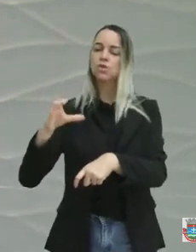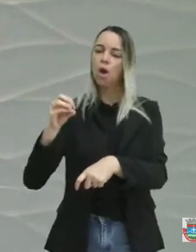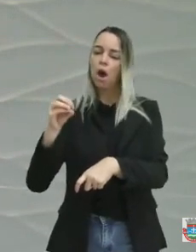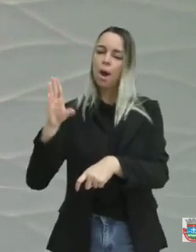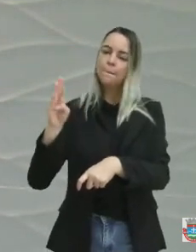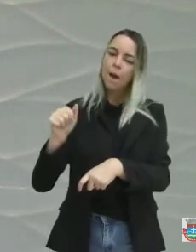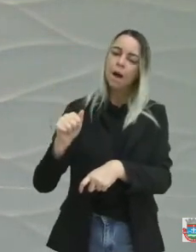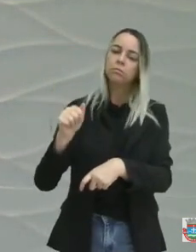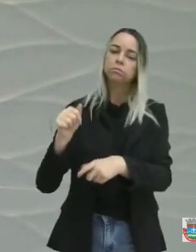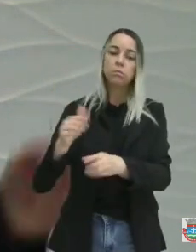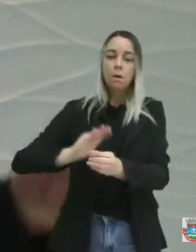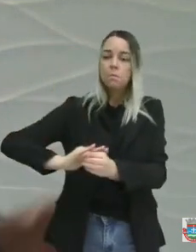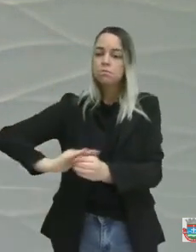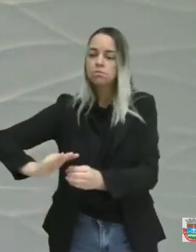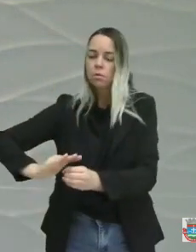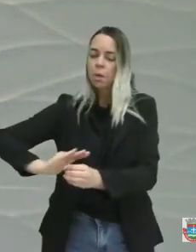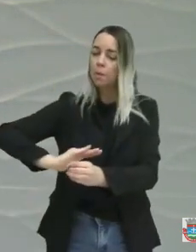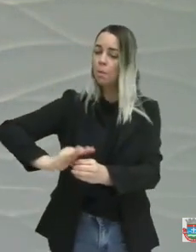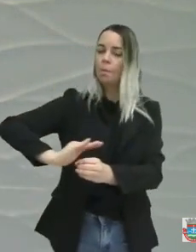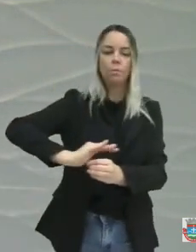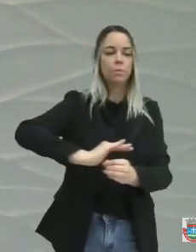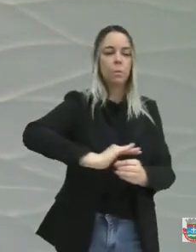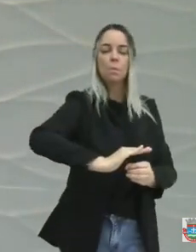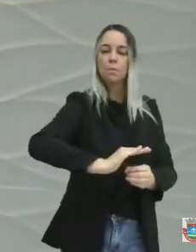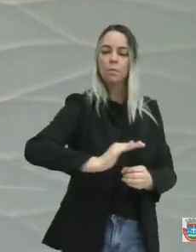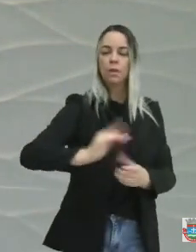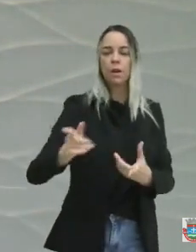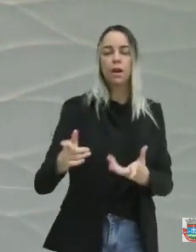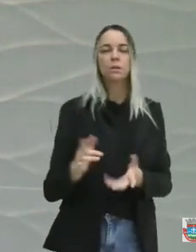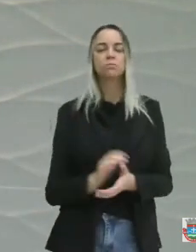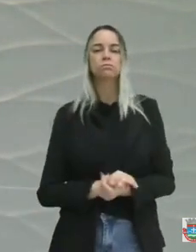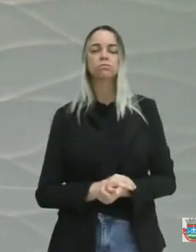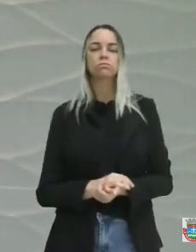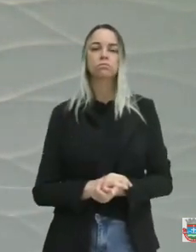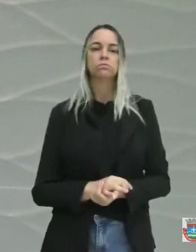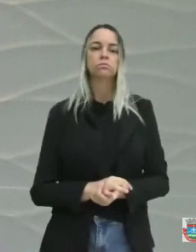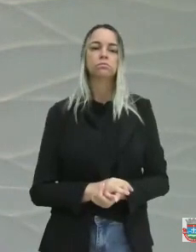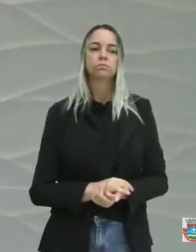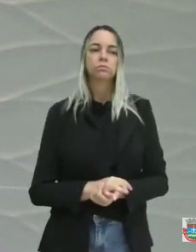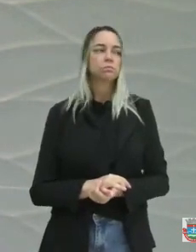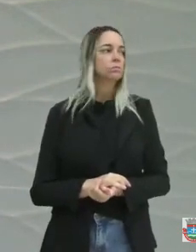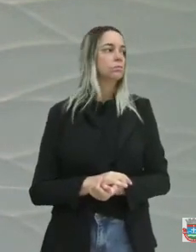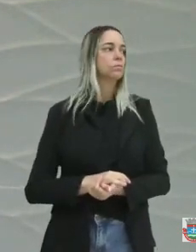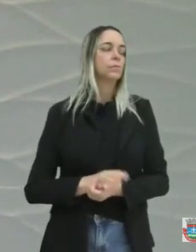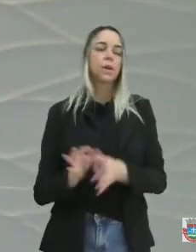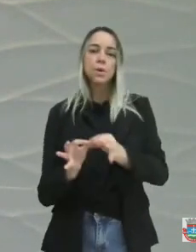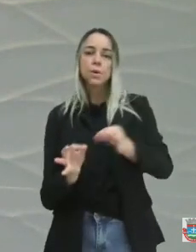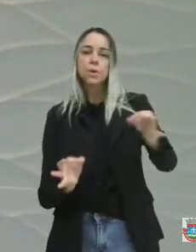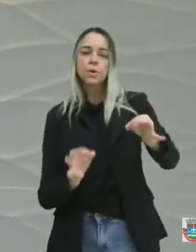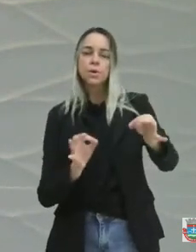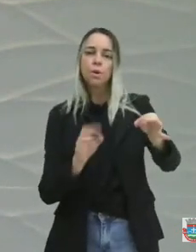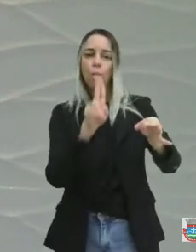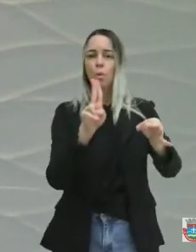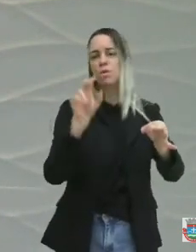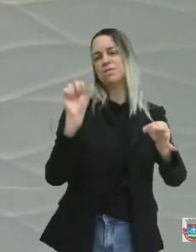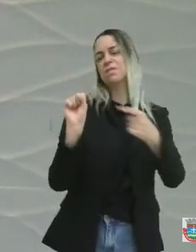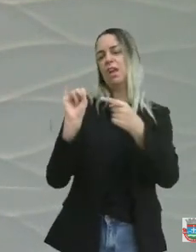Se tapavam os buracos até a Maniçoba dos Soares, e até com a usina de assalto que venderam